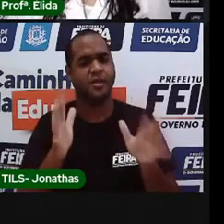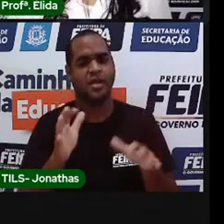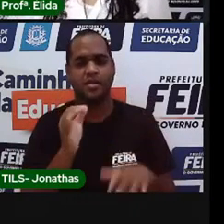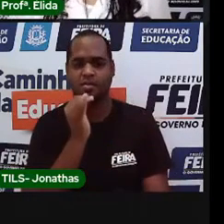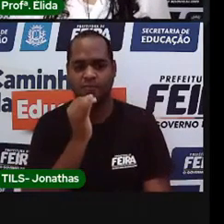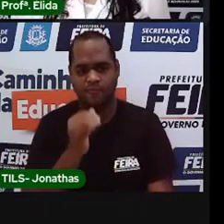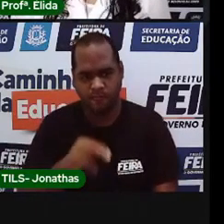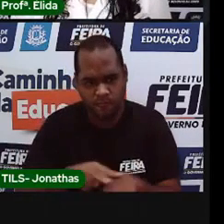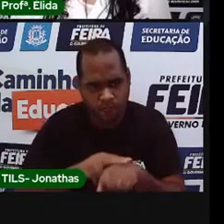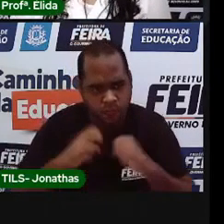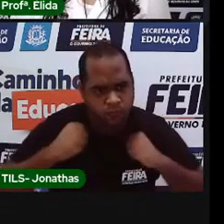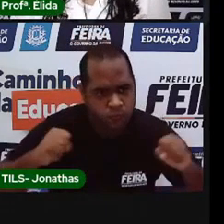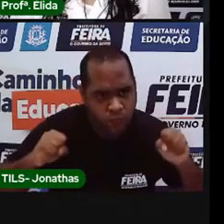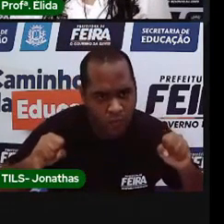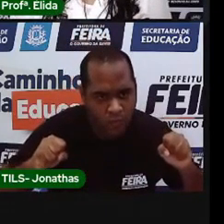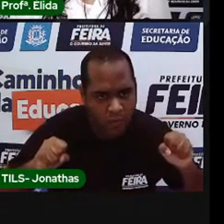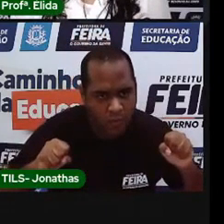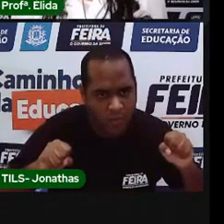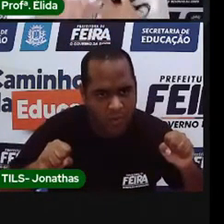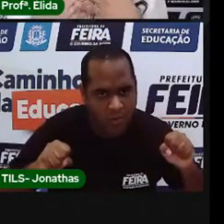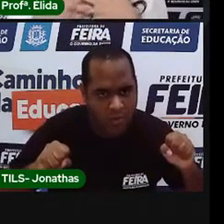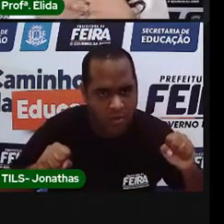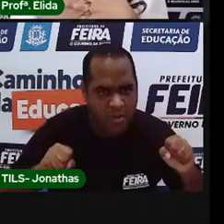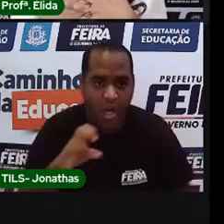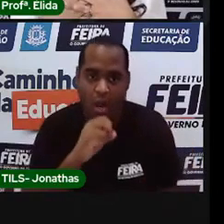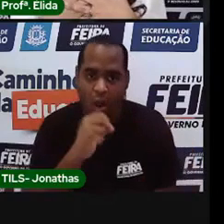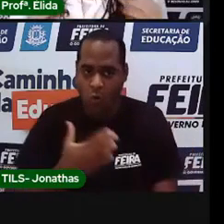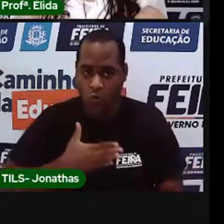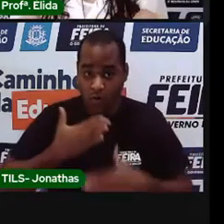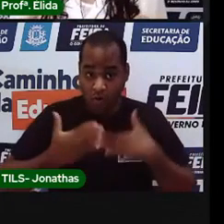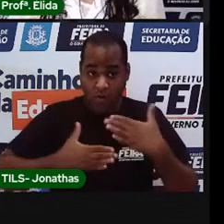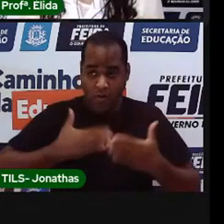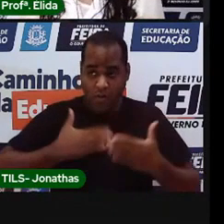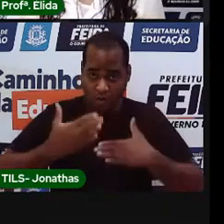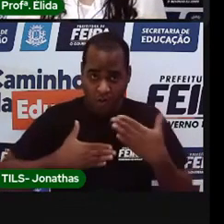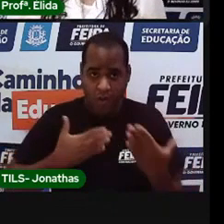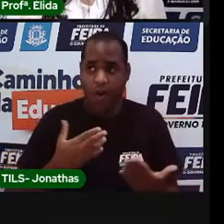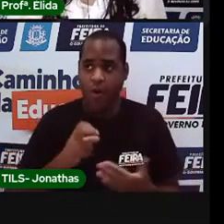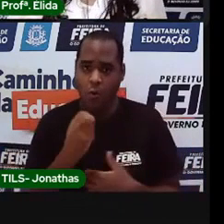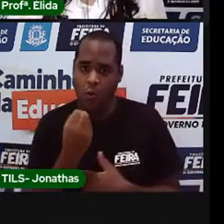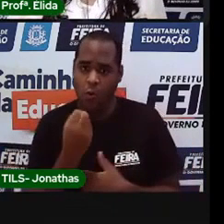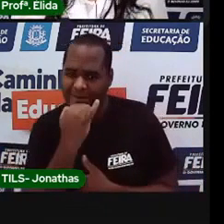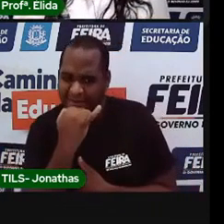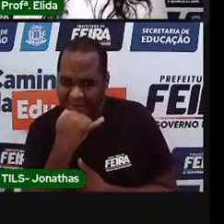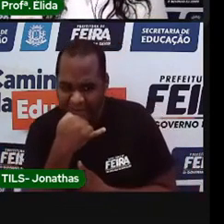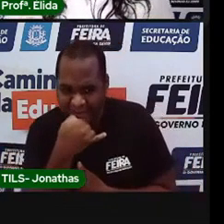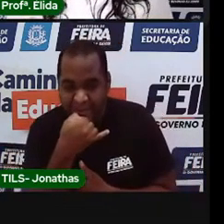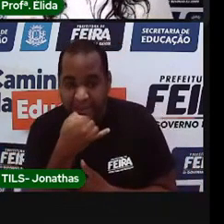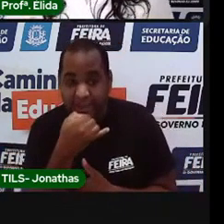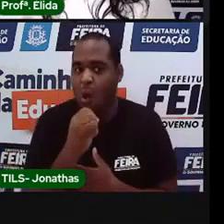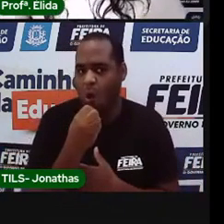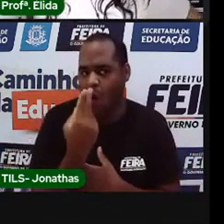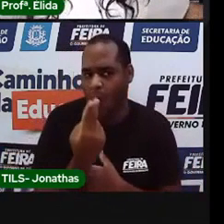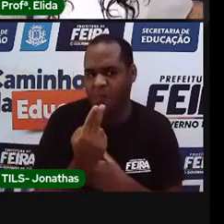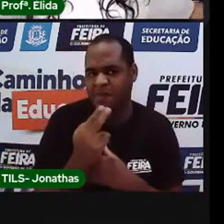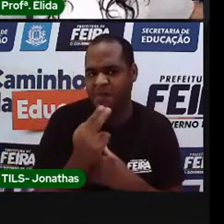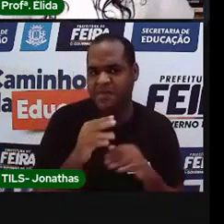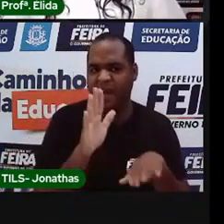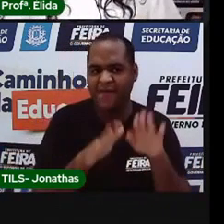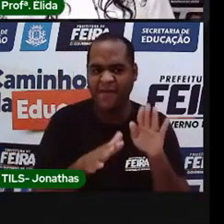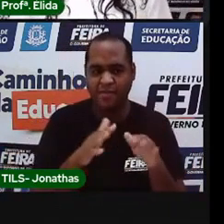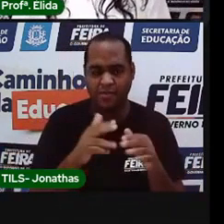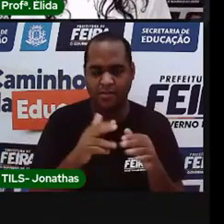você nunca ficou vermelho, de raiva. Ou assustado. Triste. Ou, às vezes, assim,